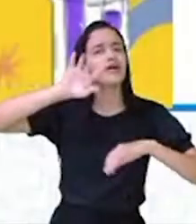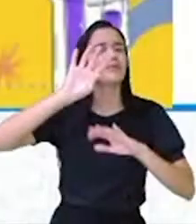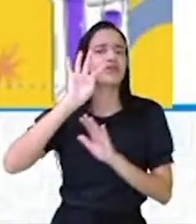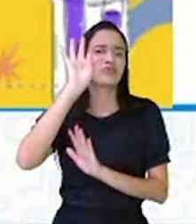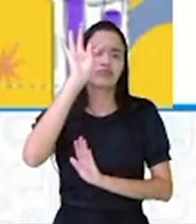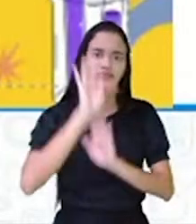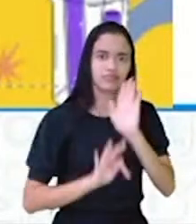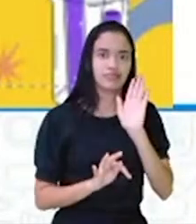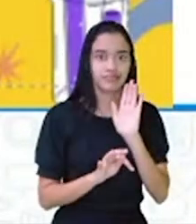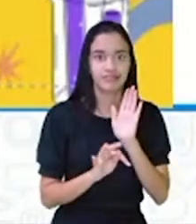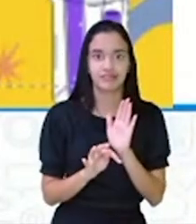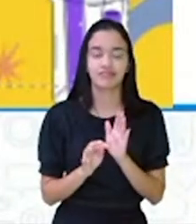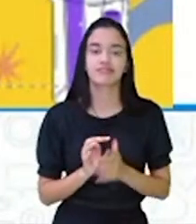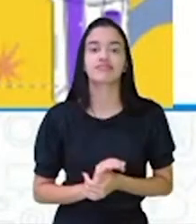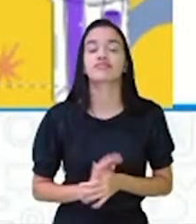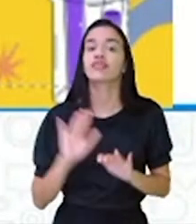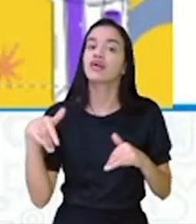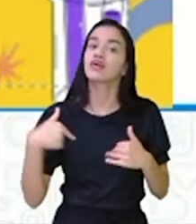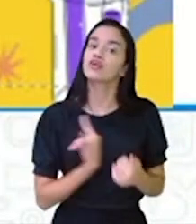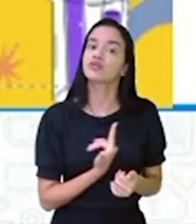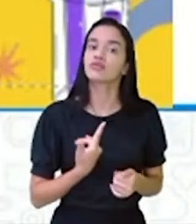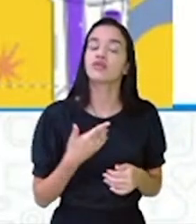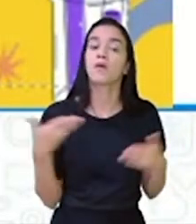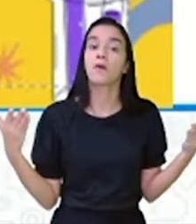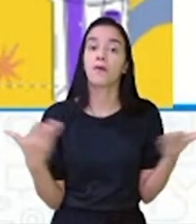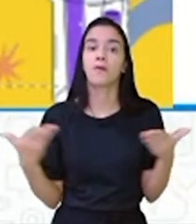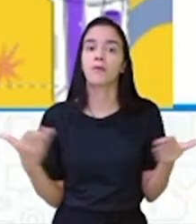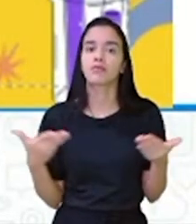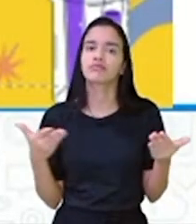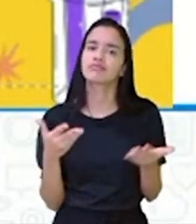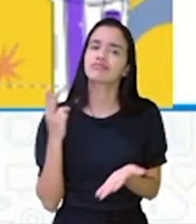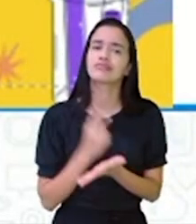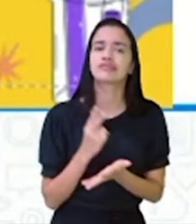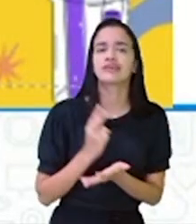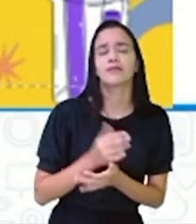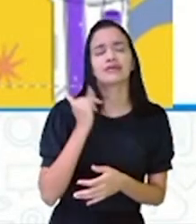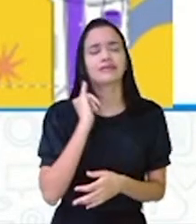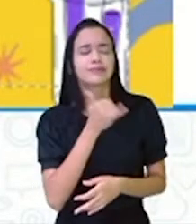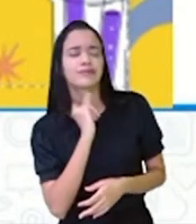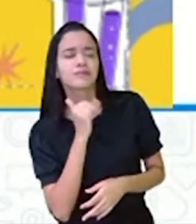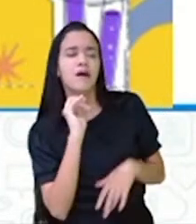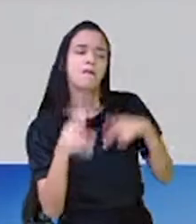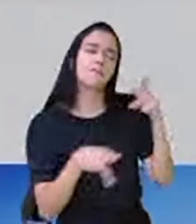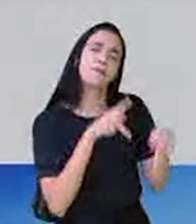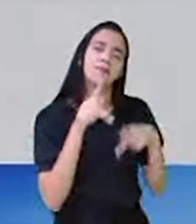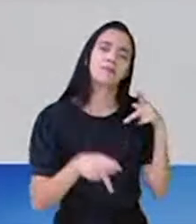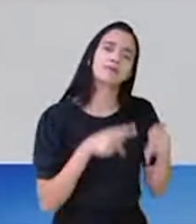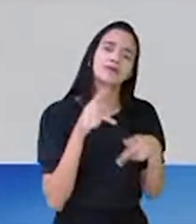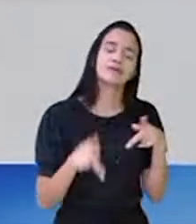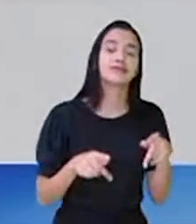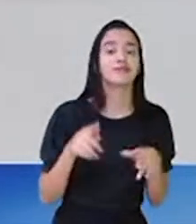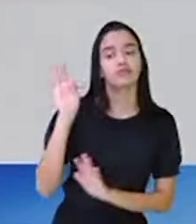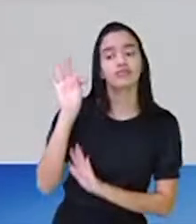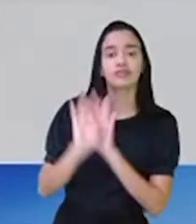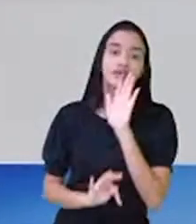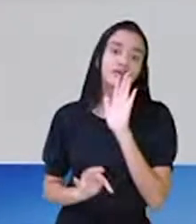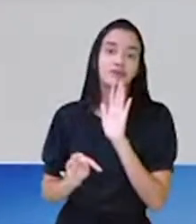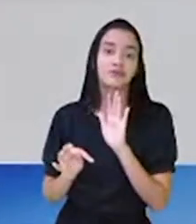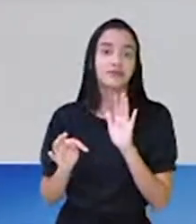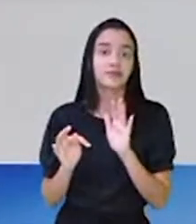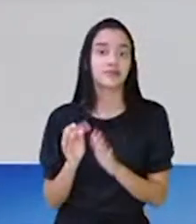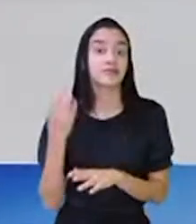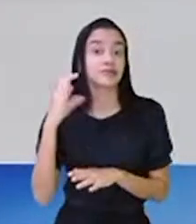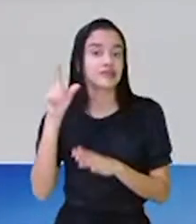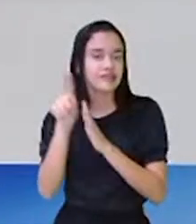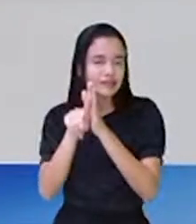divulgação científica? A gente está falando hoje o tempo todo aqui, ditado para lá, o tem a ver com texto de divulgação científica.